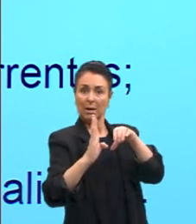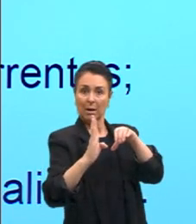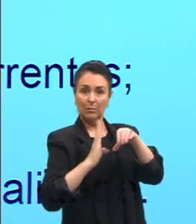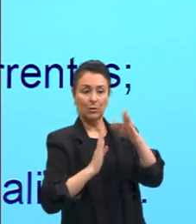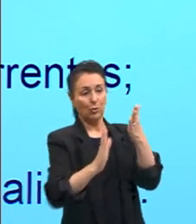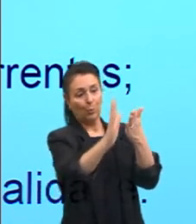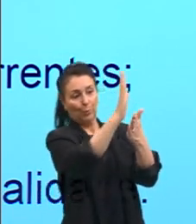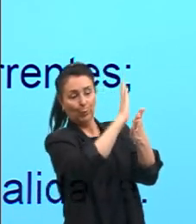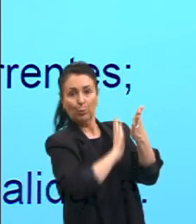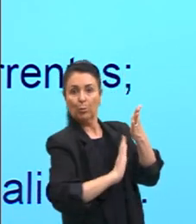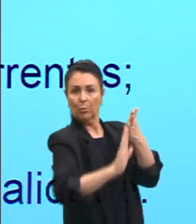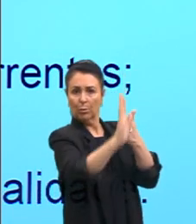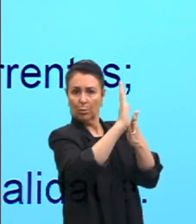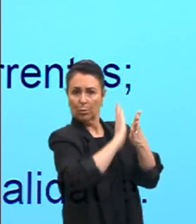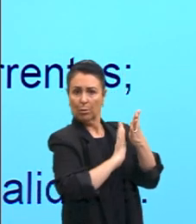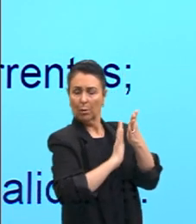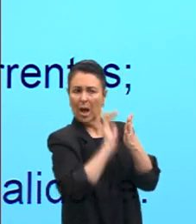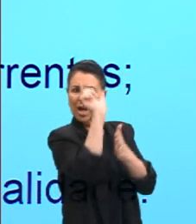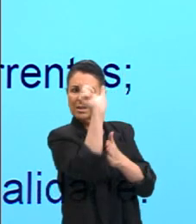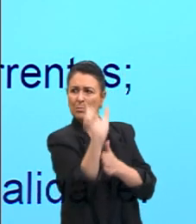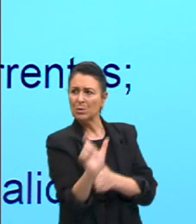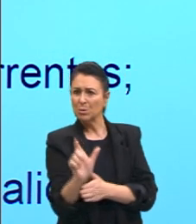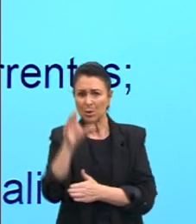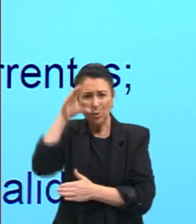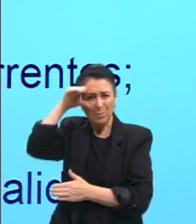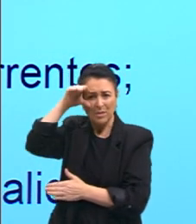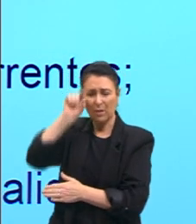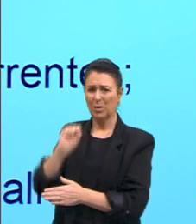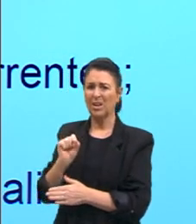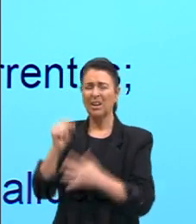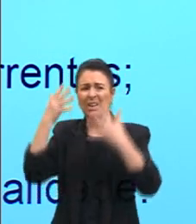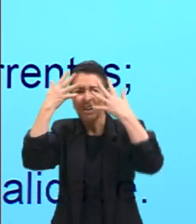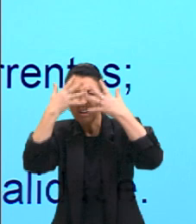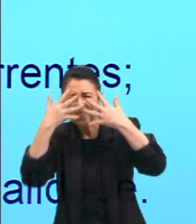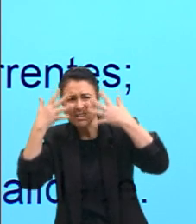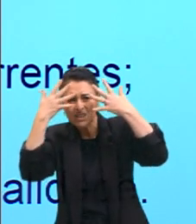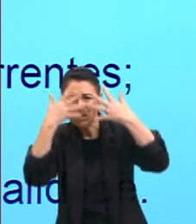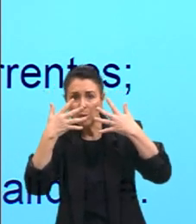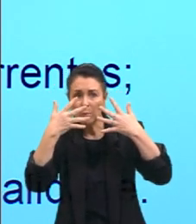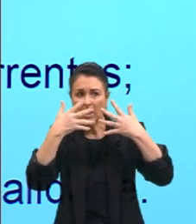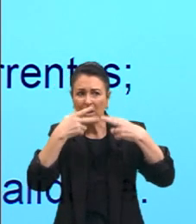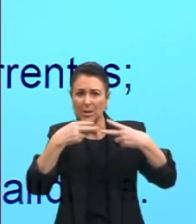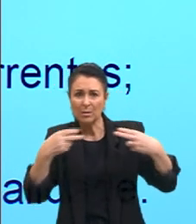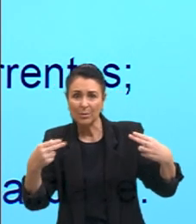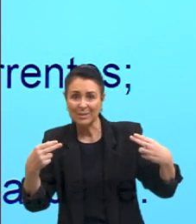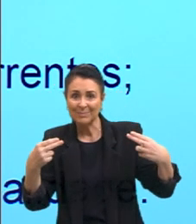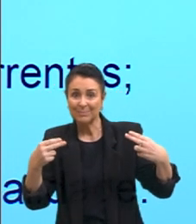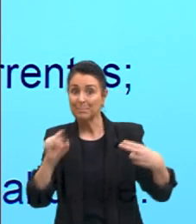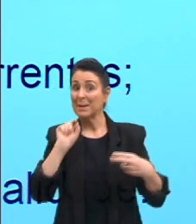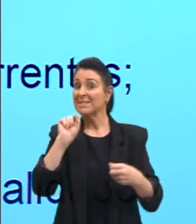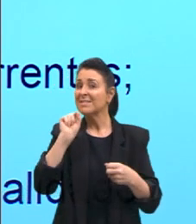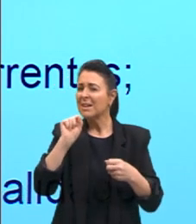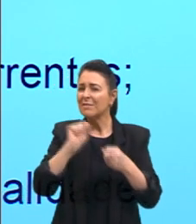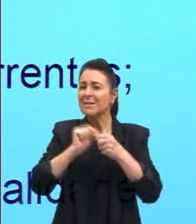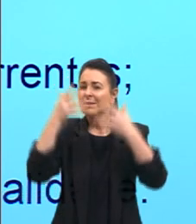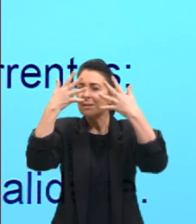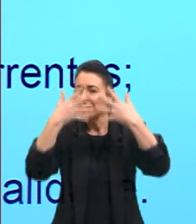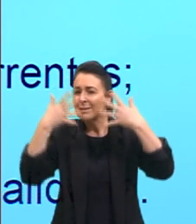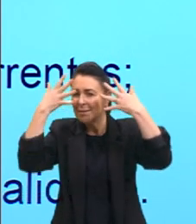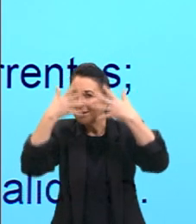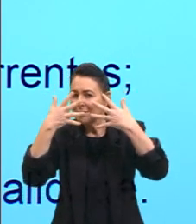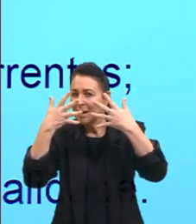pessoas viam apenas a sombra dessas coisas reais, dessa sombra produzida por essa tocha. Muito bem.